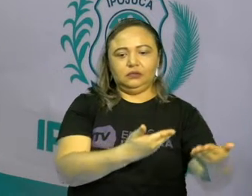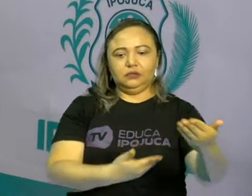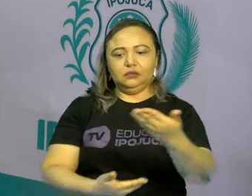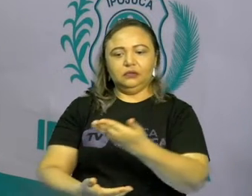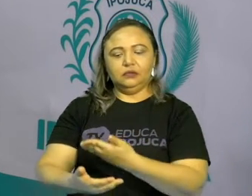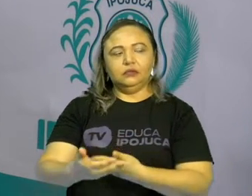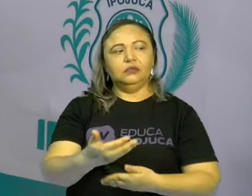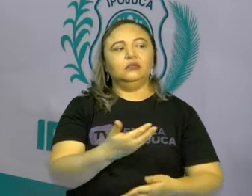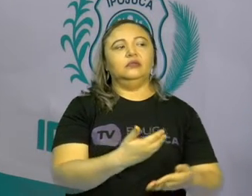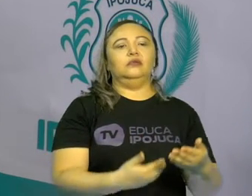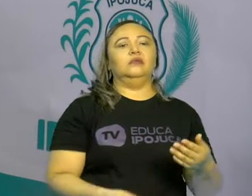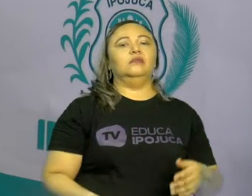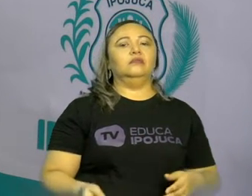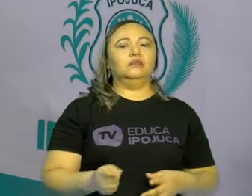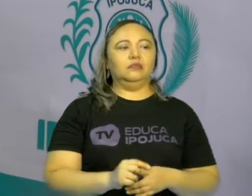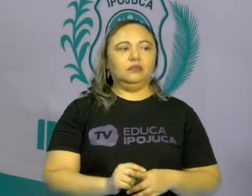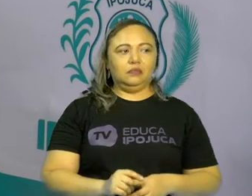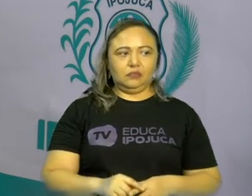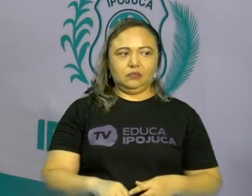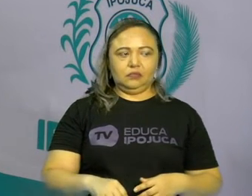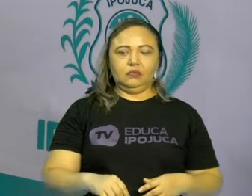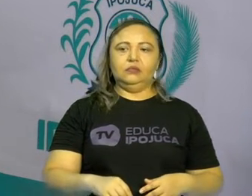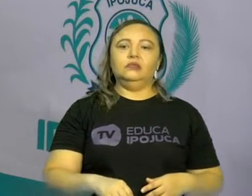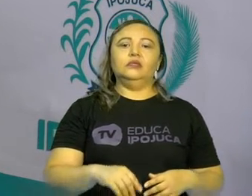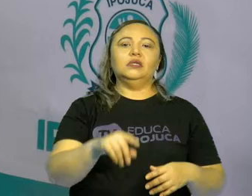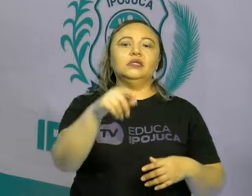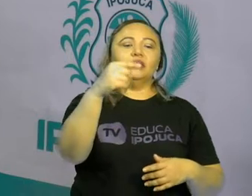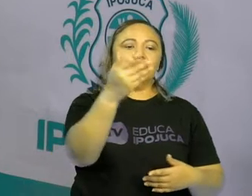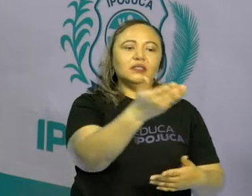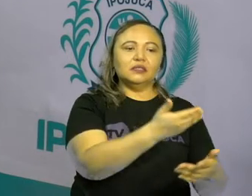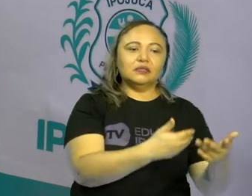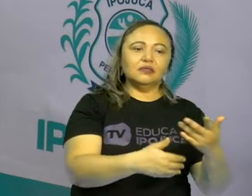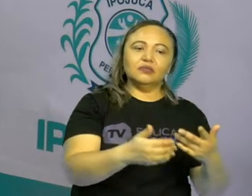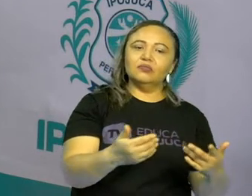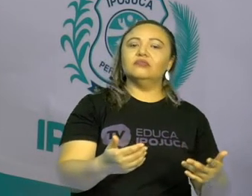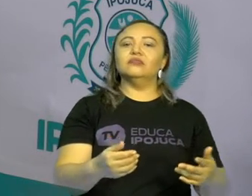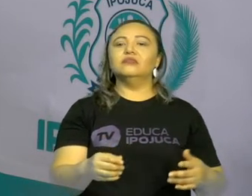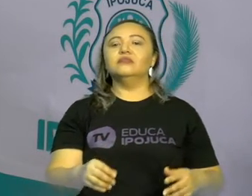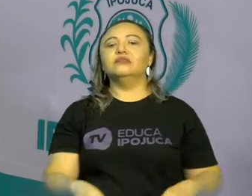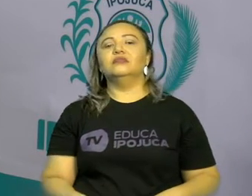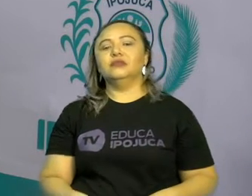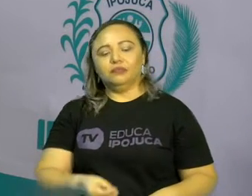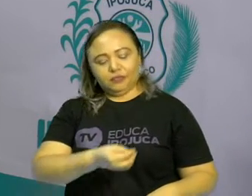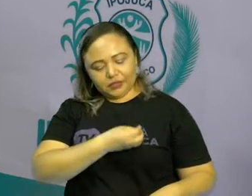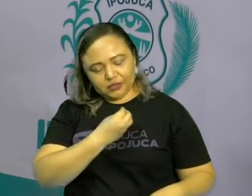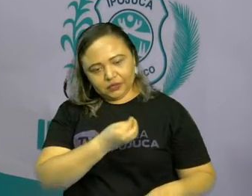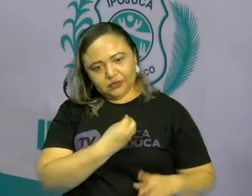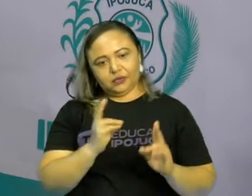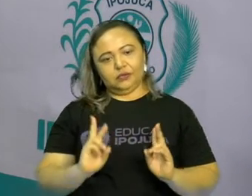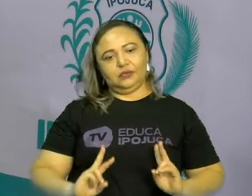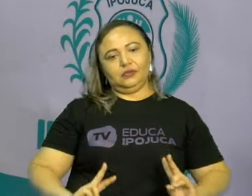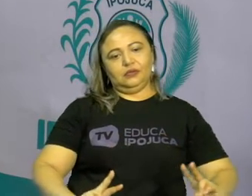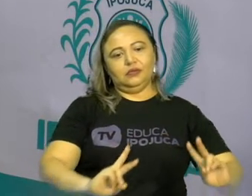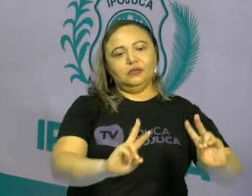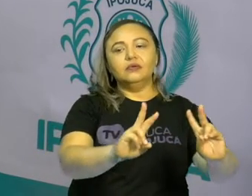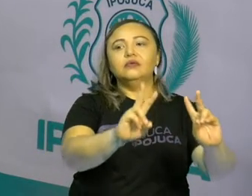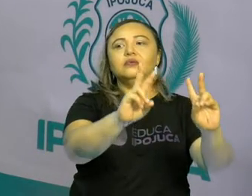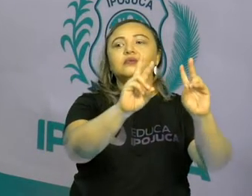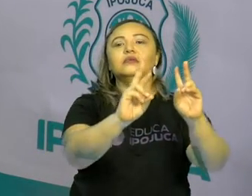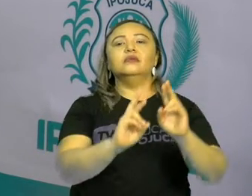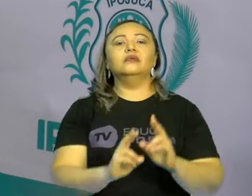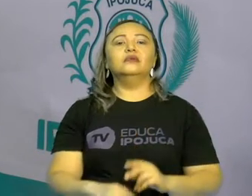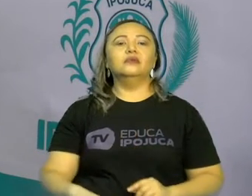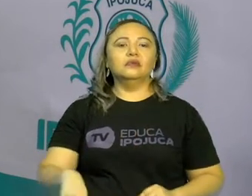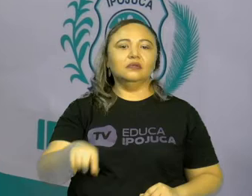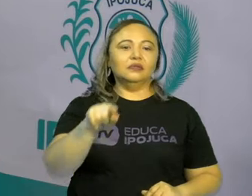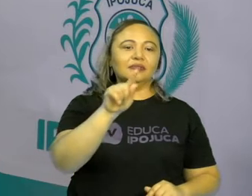si numa relação de dependência e de sobrevivência. Eu dependo da tia